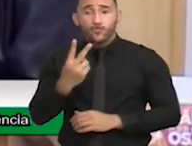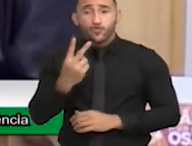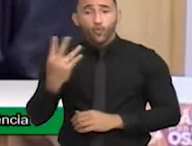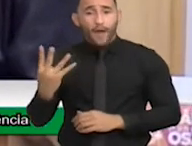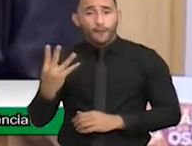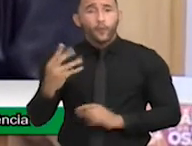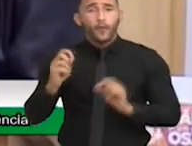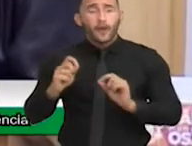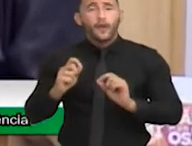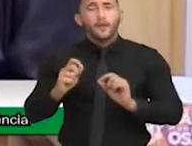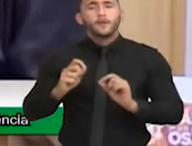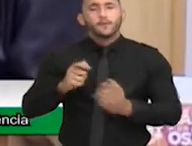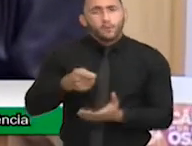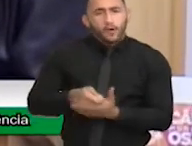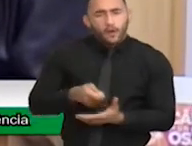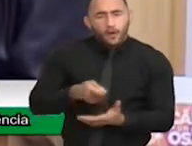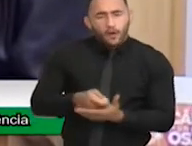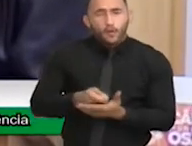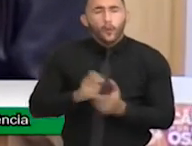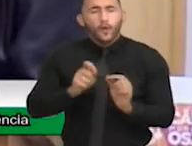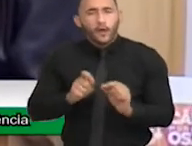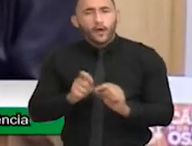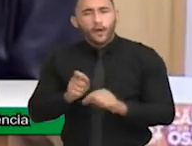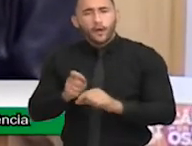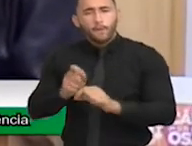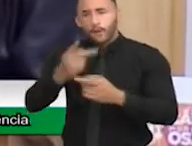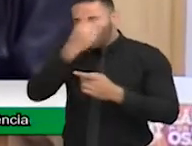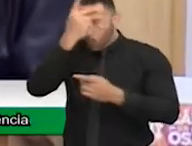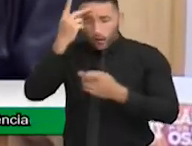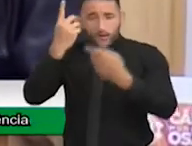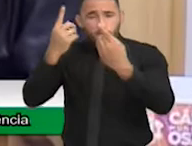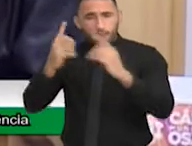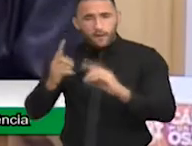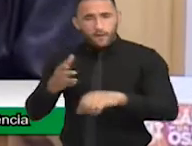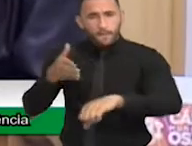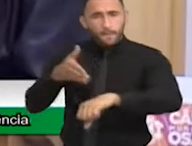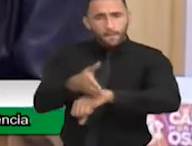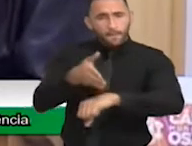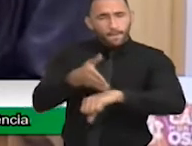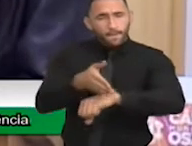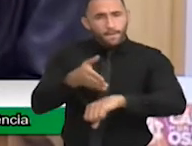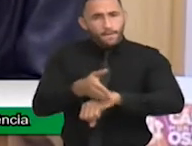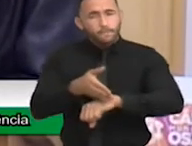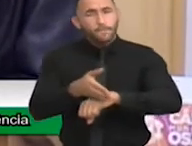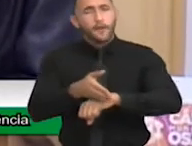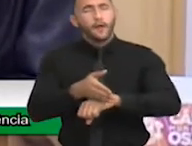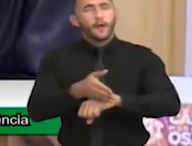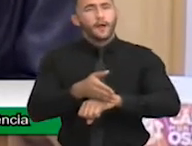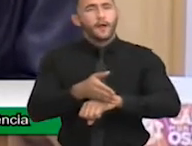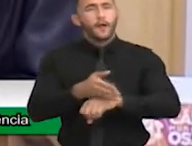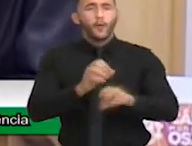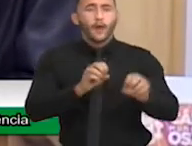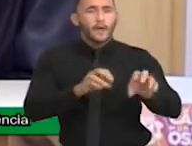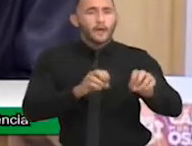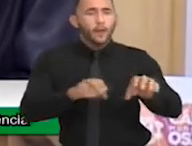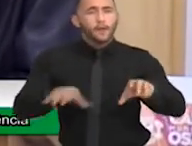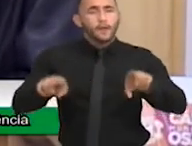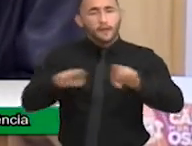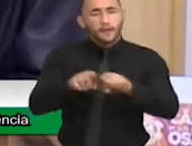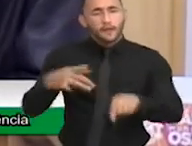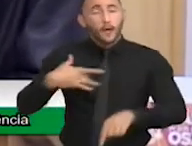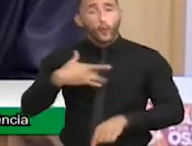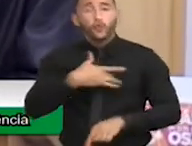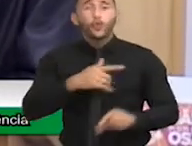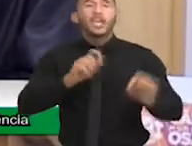assegurada a pessoa com deficiência ou acesso a serviços de saúde, tanto públicos como privados. Mas o que isso quer dizer? Que